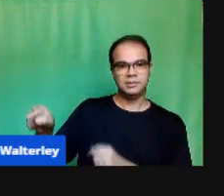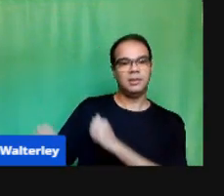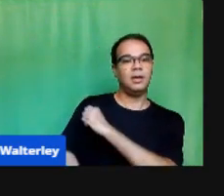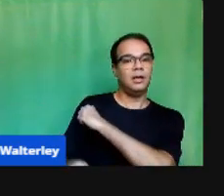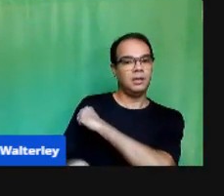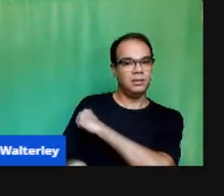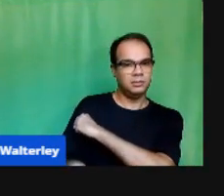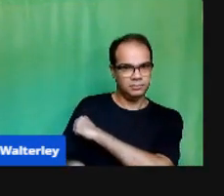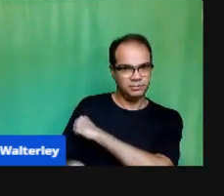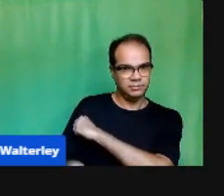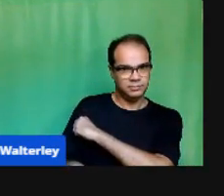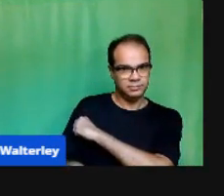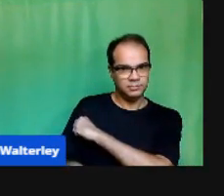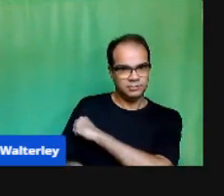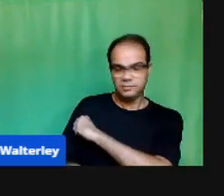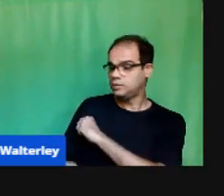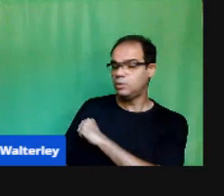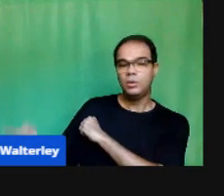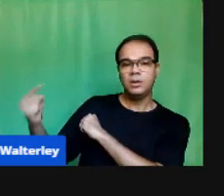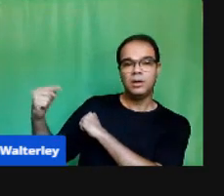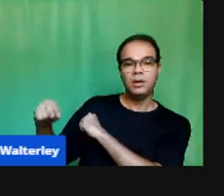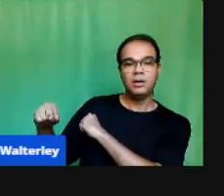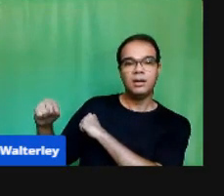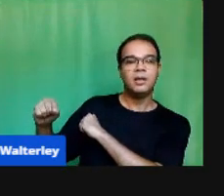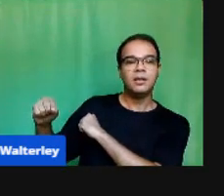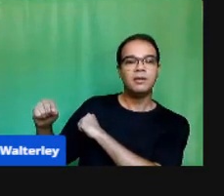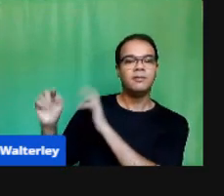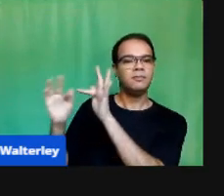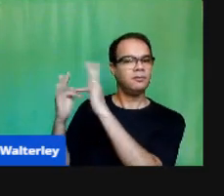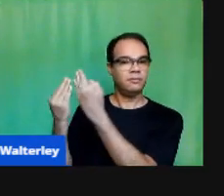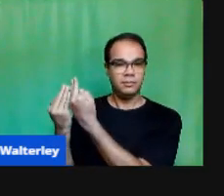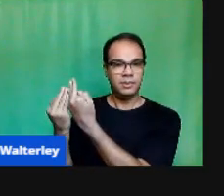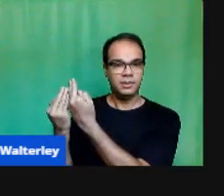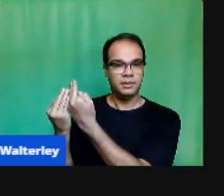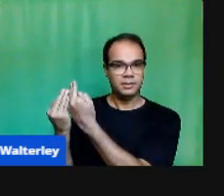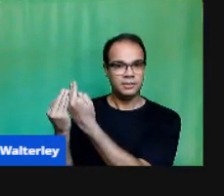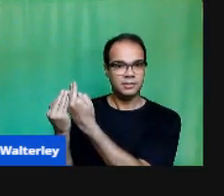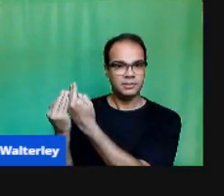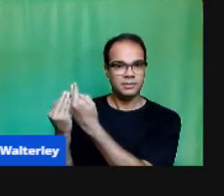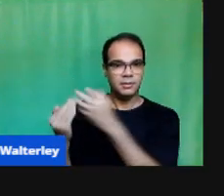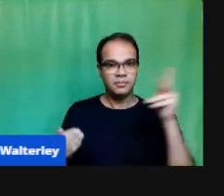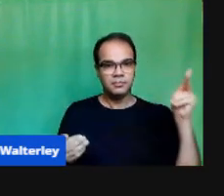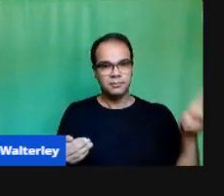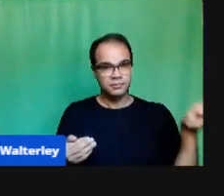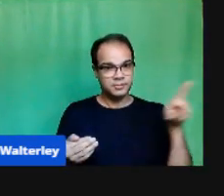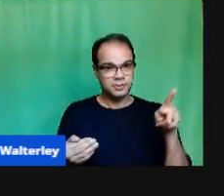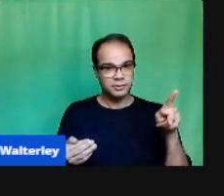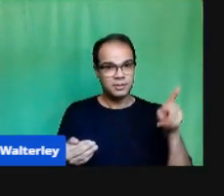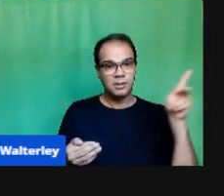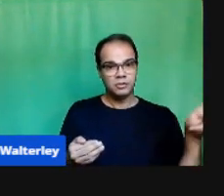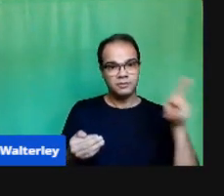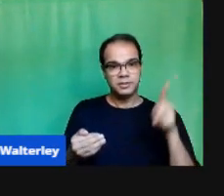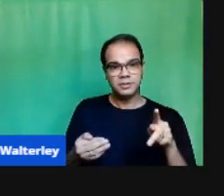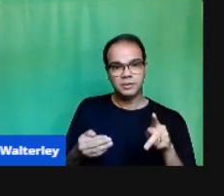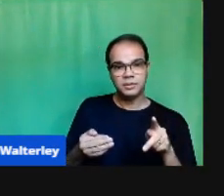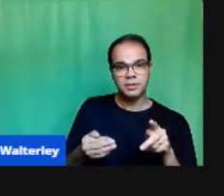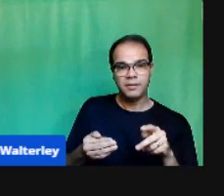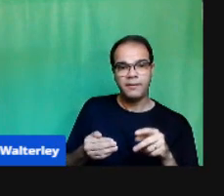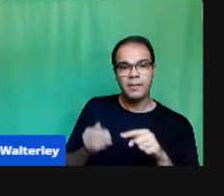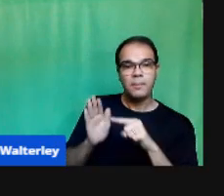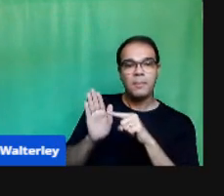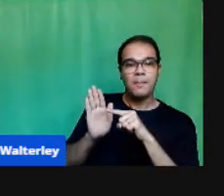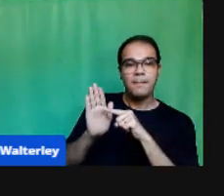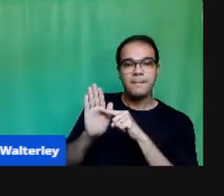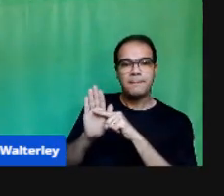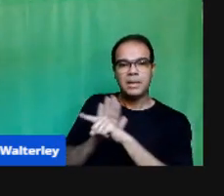importante Que nós tenhamos Esse contato Que nós Possamos conhecer Quem são os nossos Alunos E quem